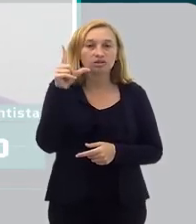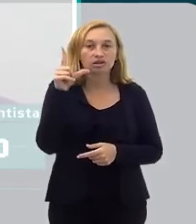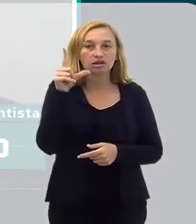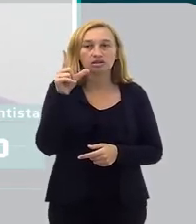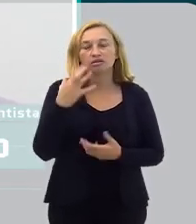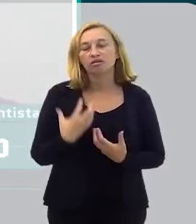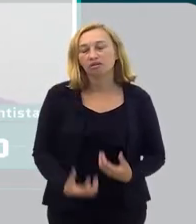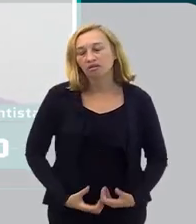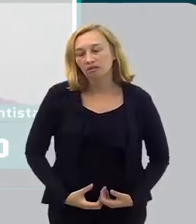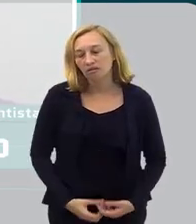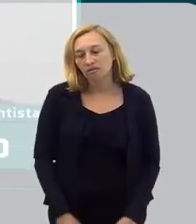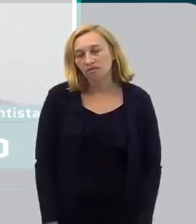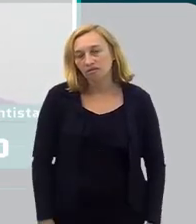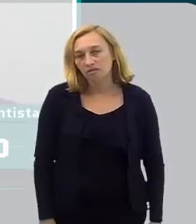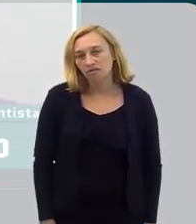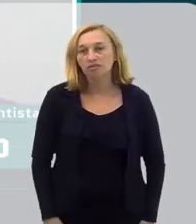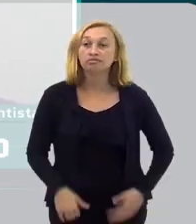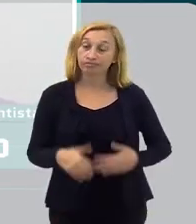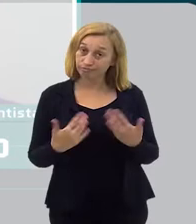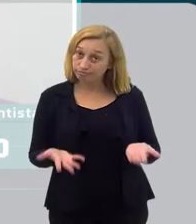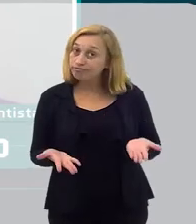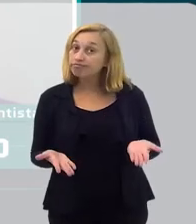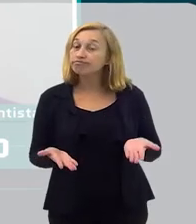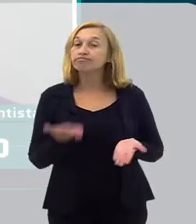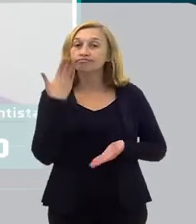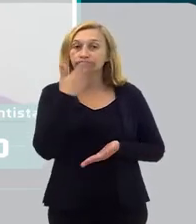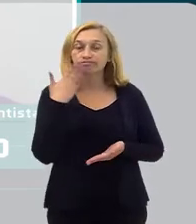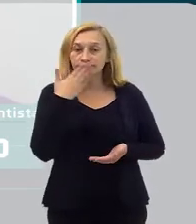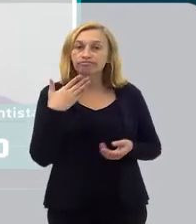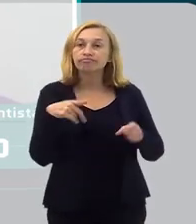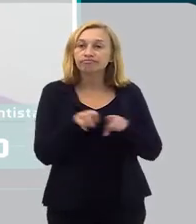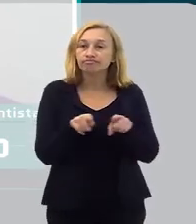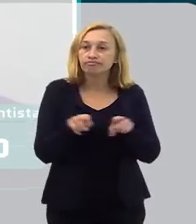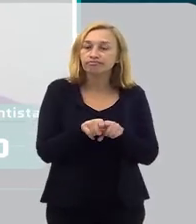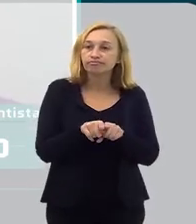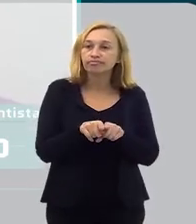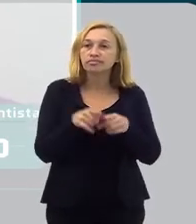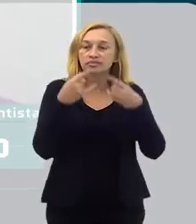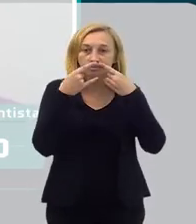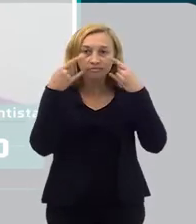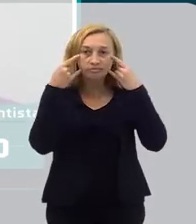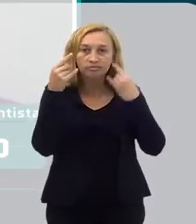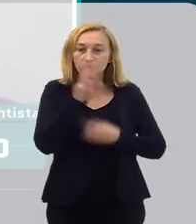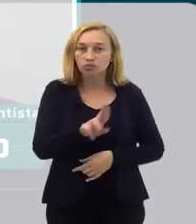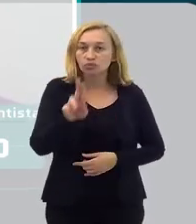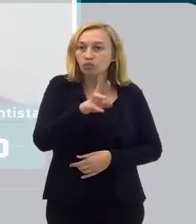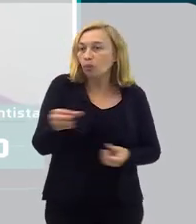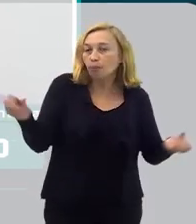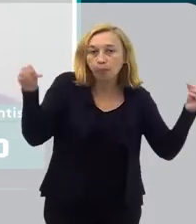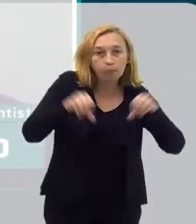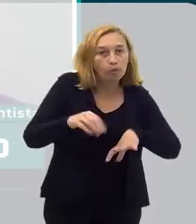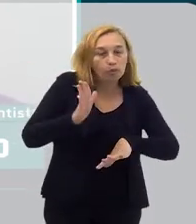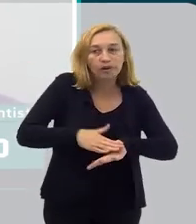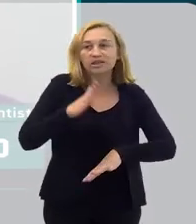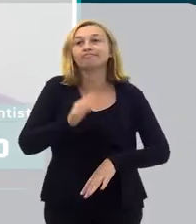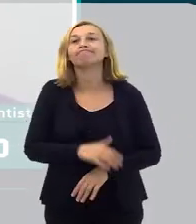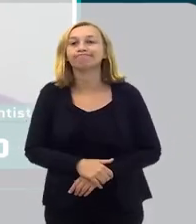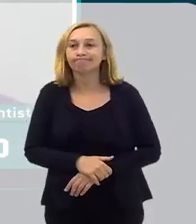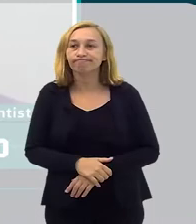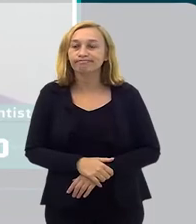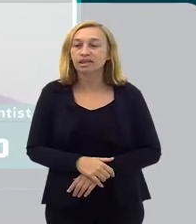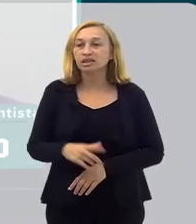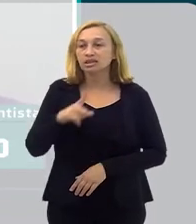acorda cansado. Então, quer dizer, o doce também... E o uso da máscara piorou mais ainda.